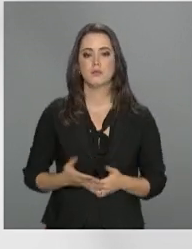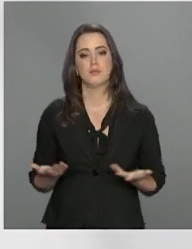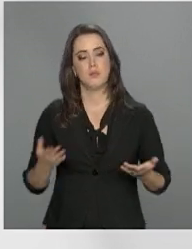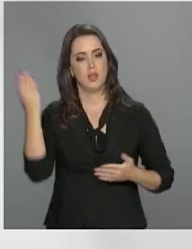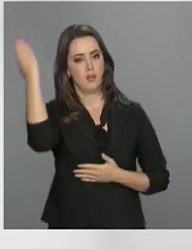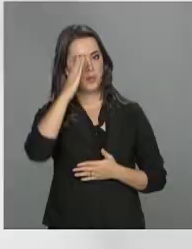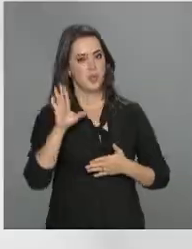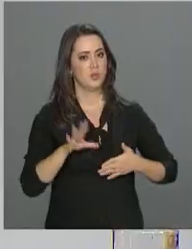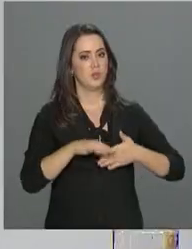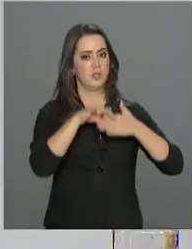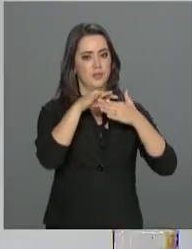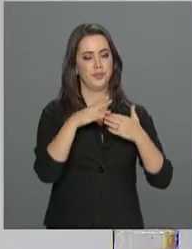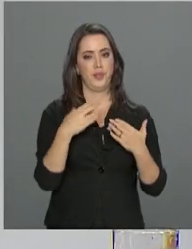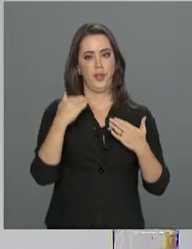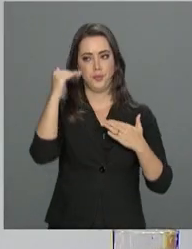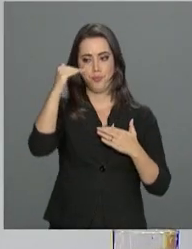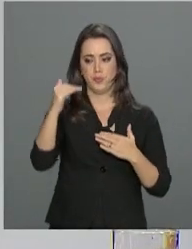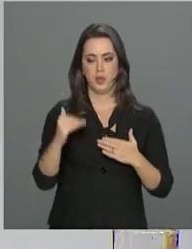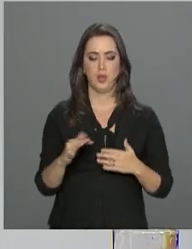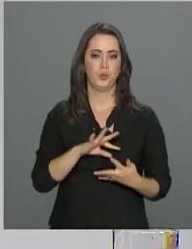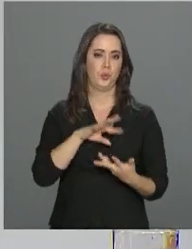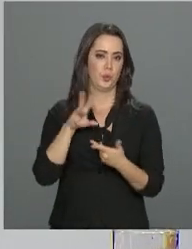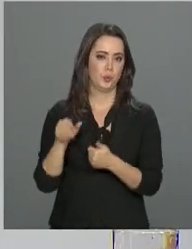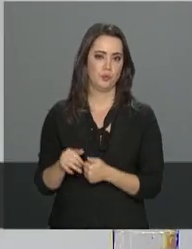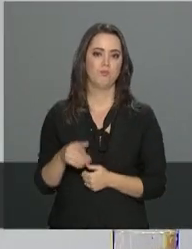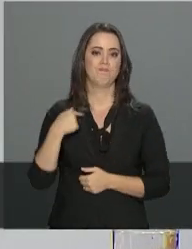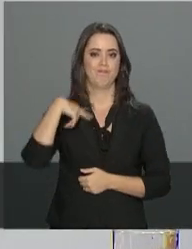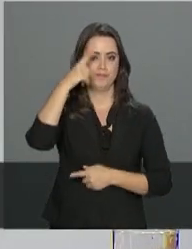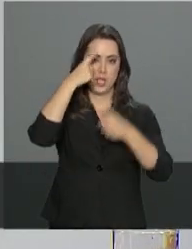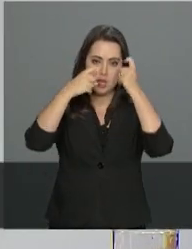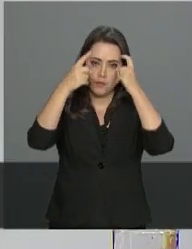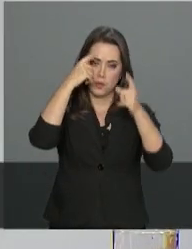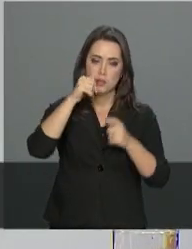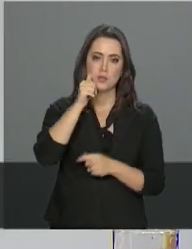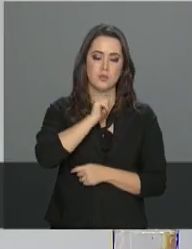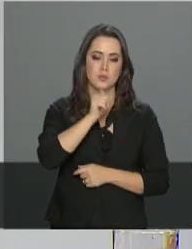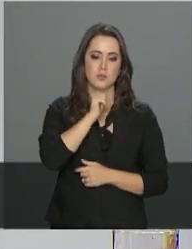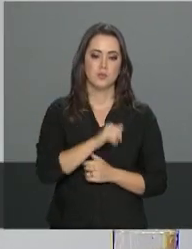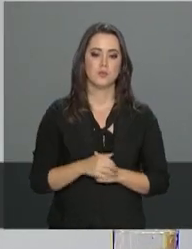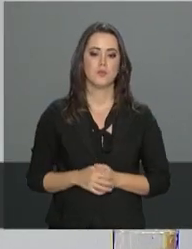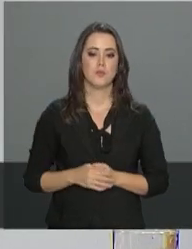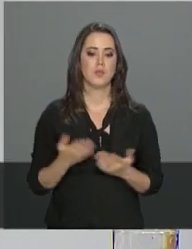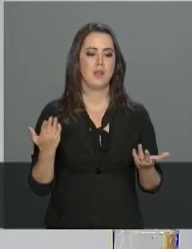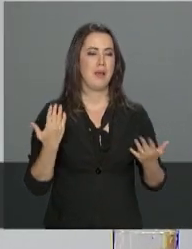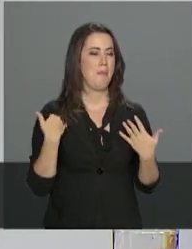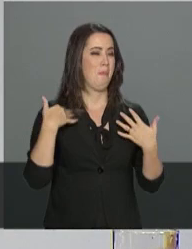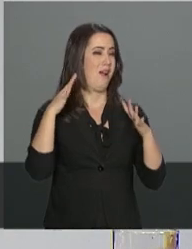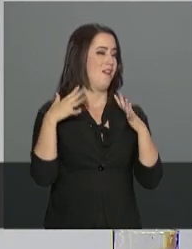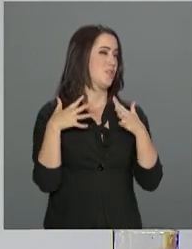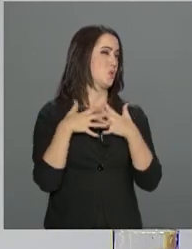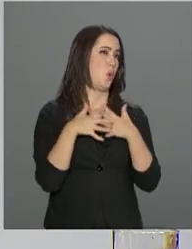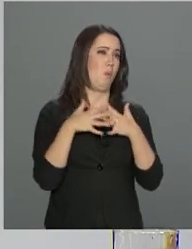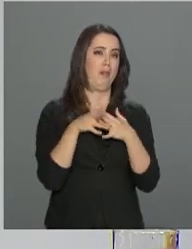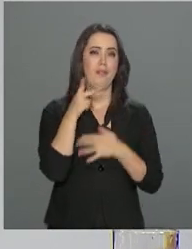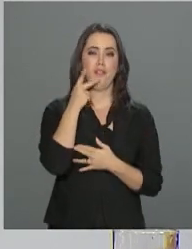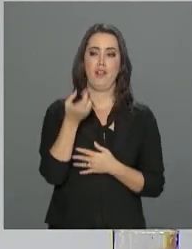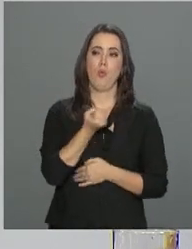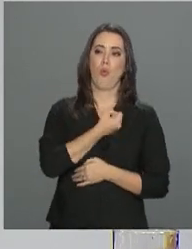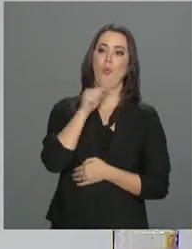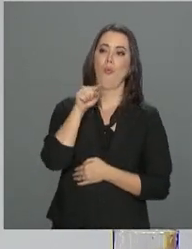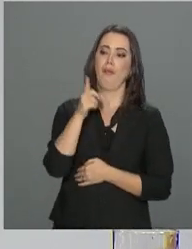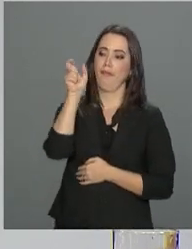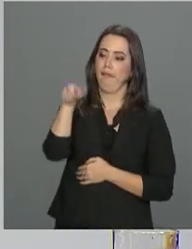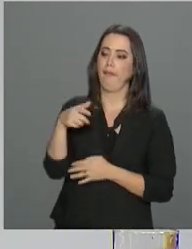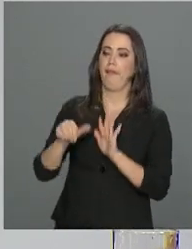violência contra a mulher. O problema é muito mais complexo do que tipificar criminalmente uma conduta e aplicar a pena correspondente.